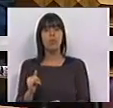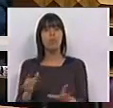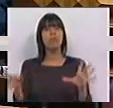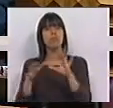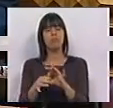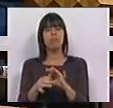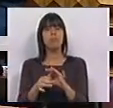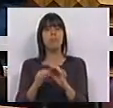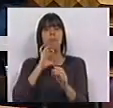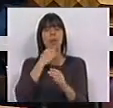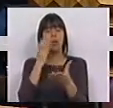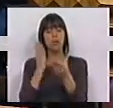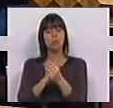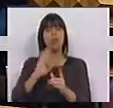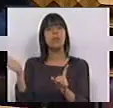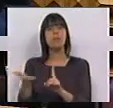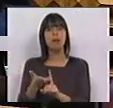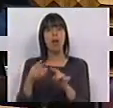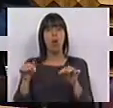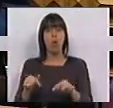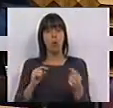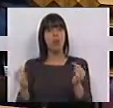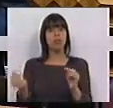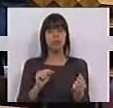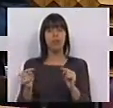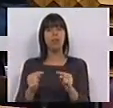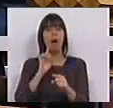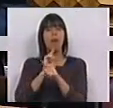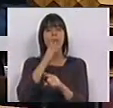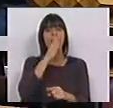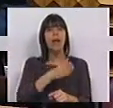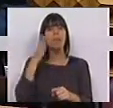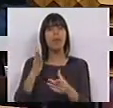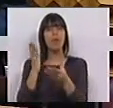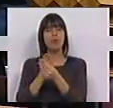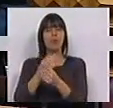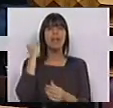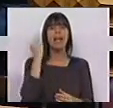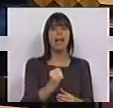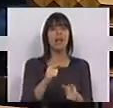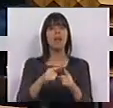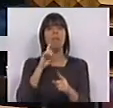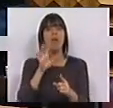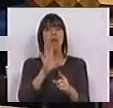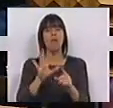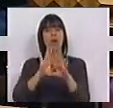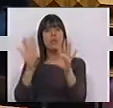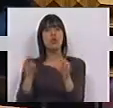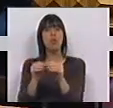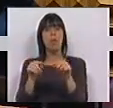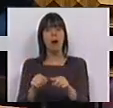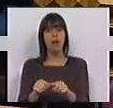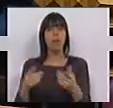relativo ao Código do Processo Penal, que está hoje aqui em debate, quanto à aplicação do processo criminal na sua forma sumária.